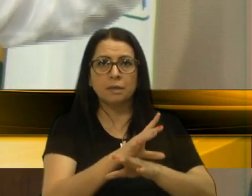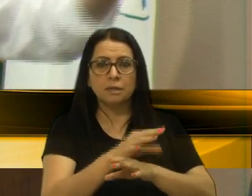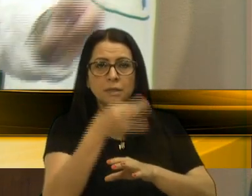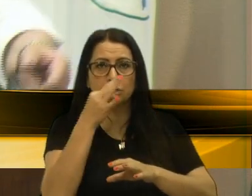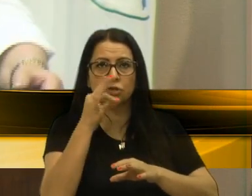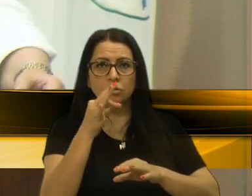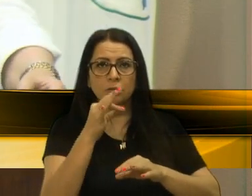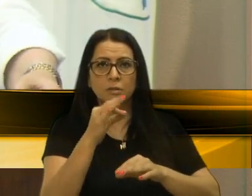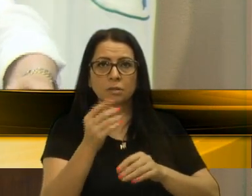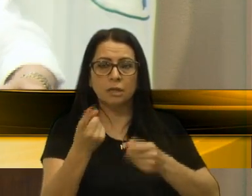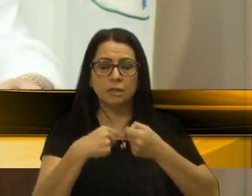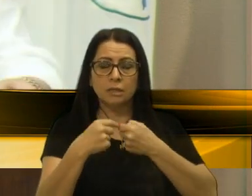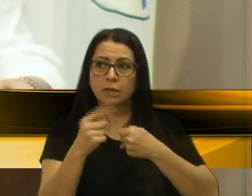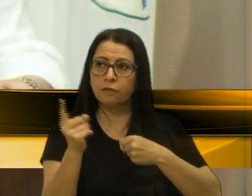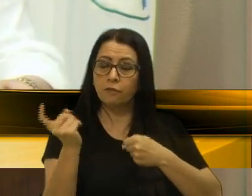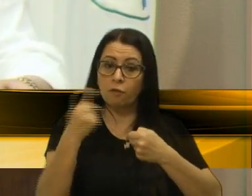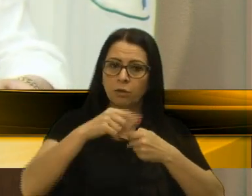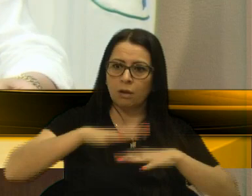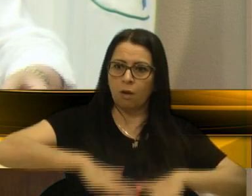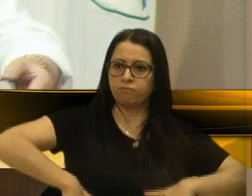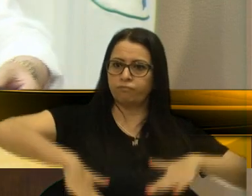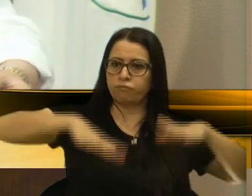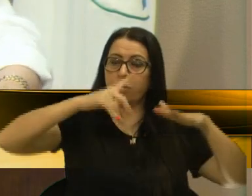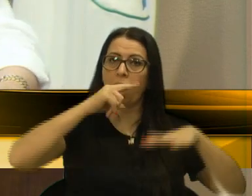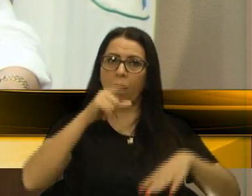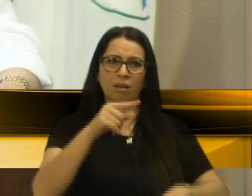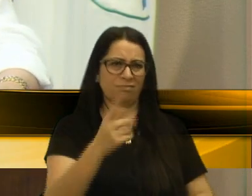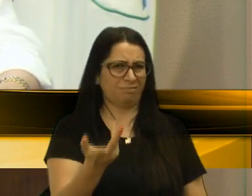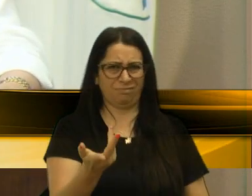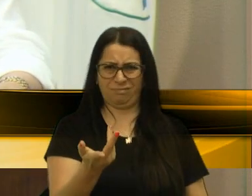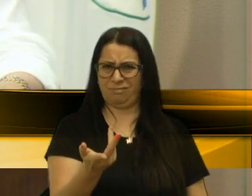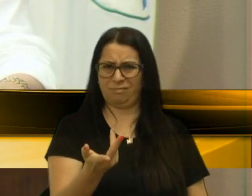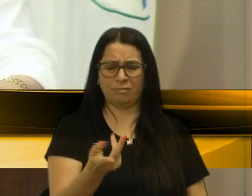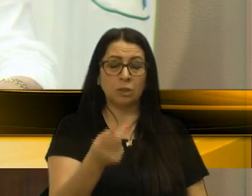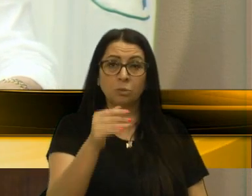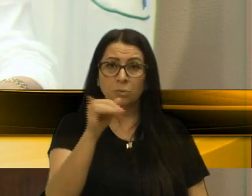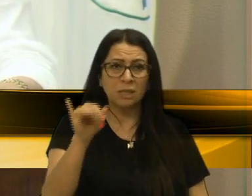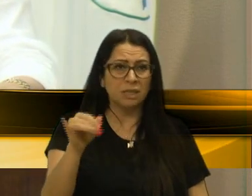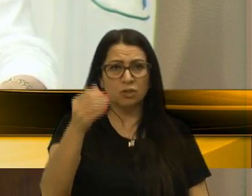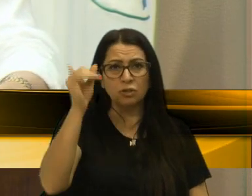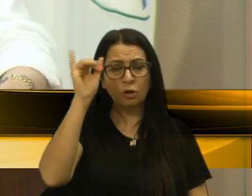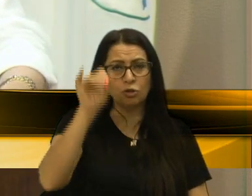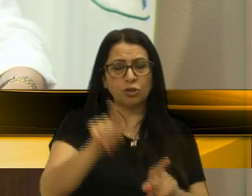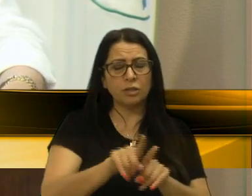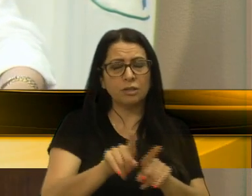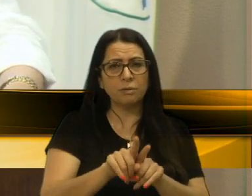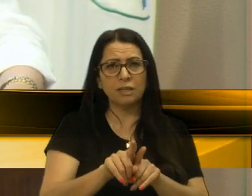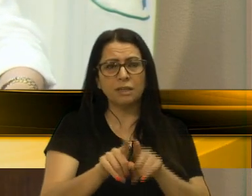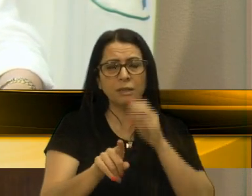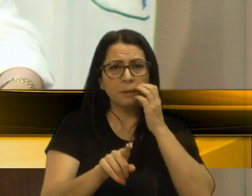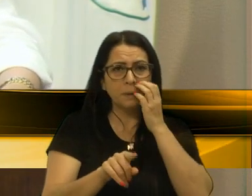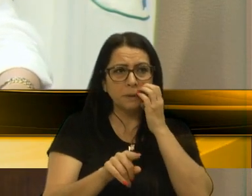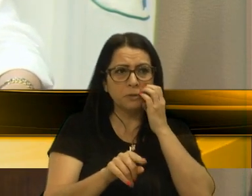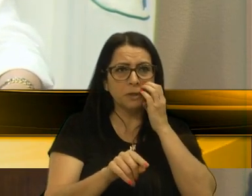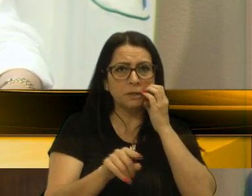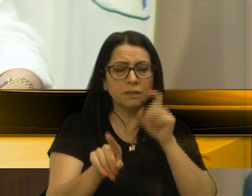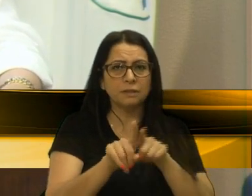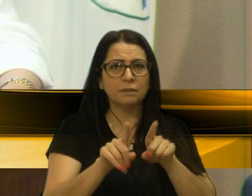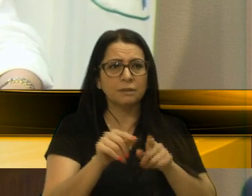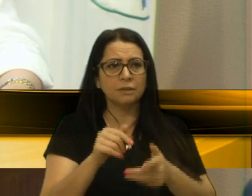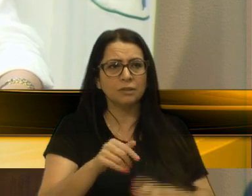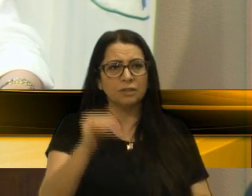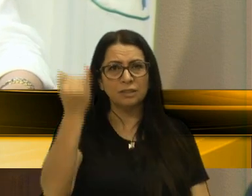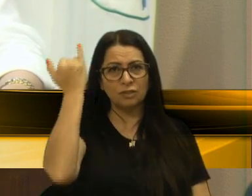Adiló, a cidade vai voltar a ser alagada. Uma idiotice colocada na boca do secretário